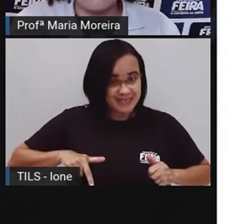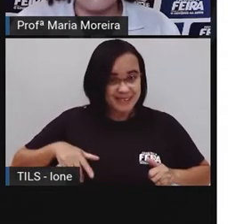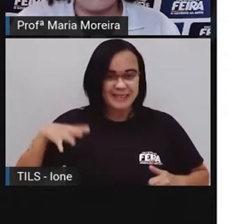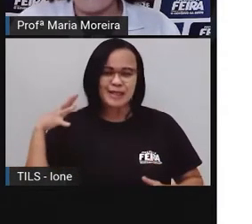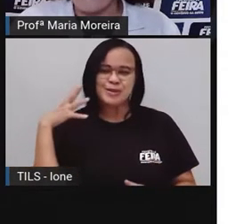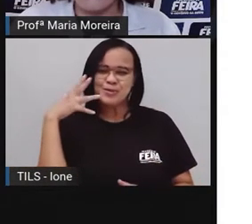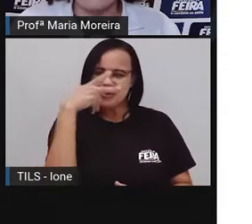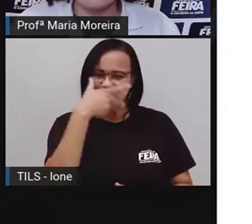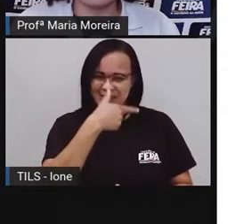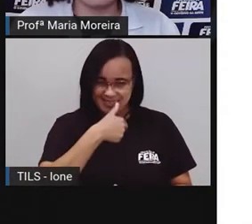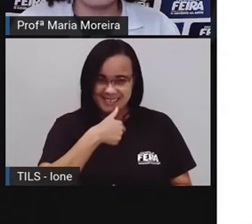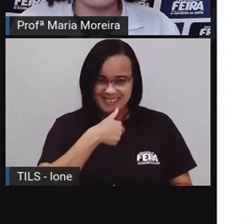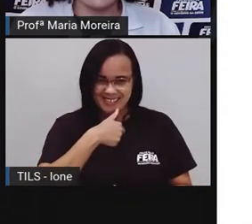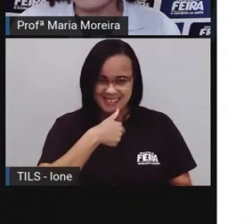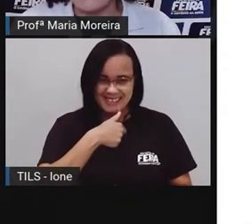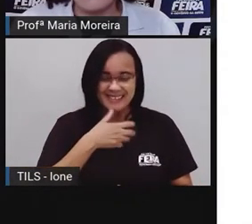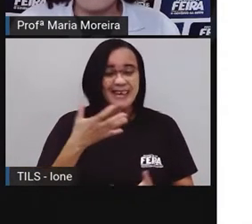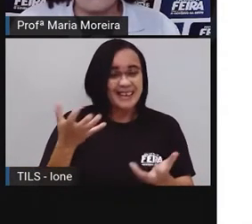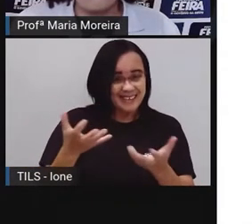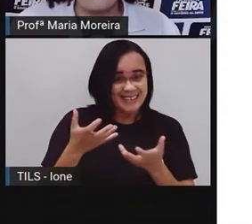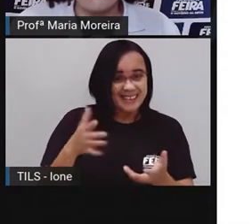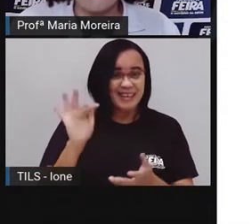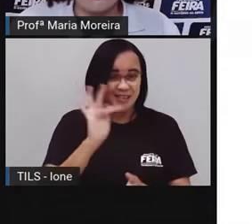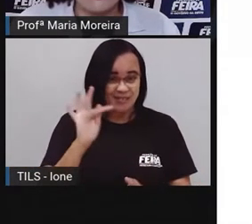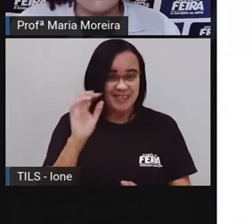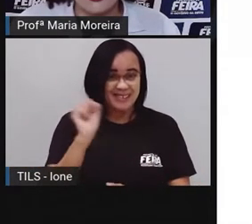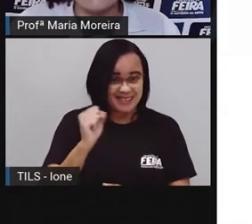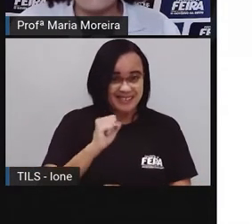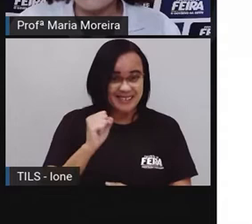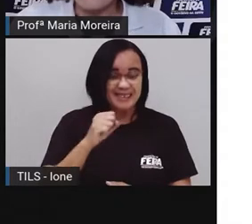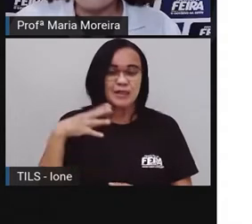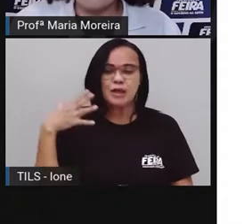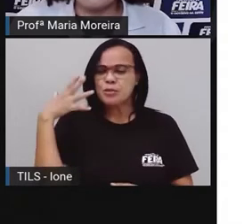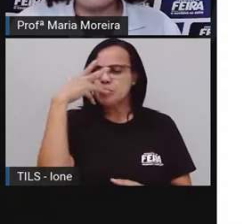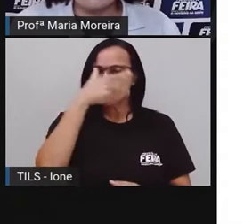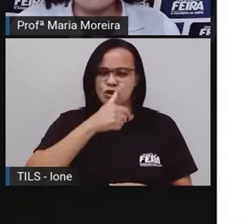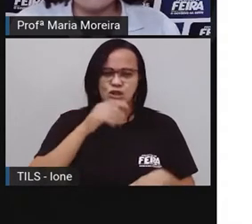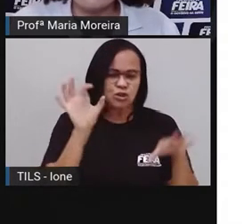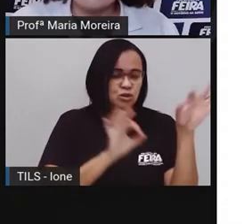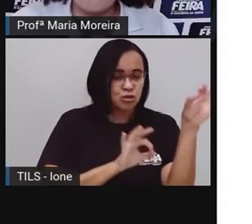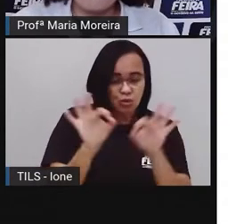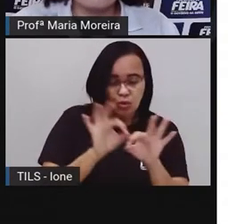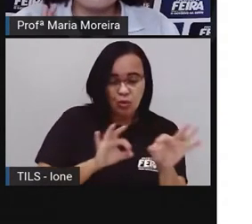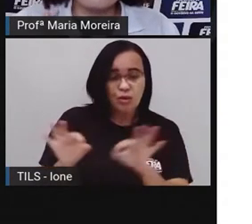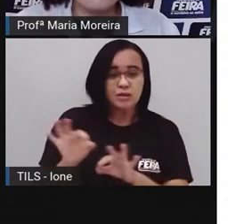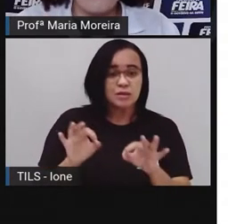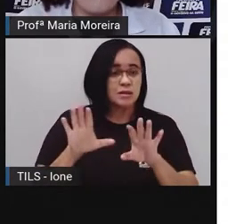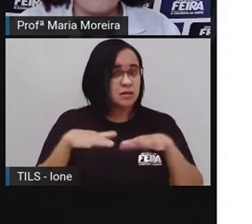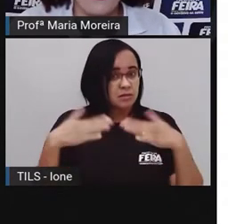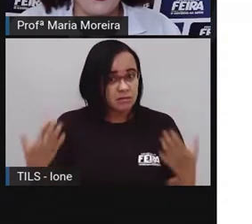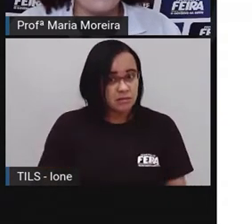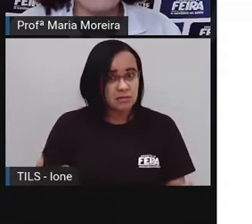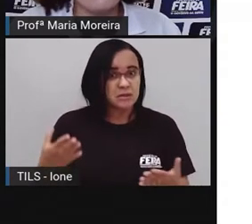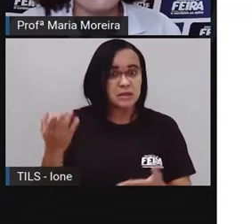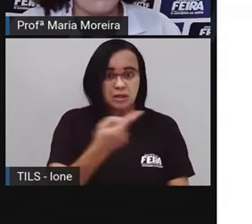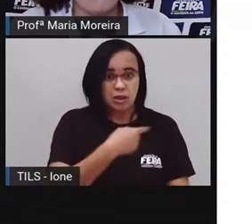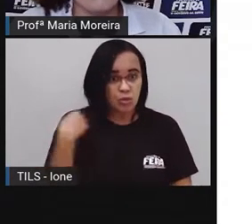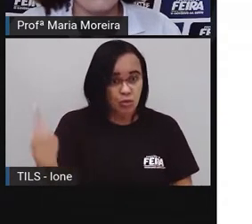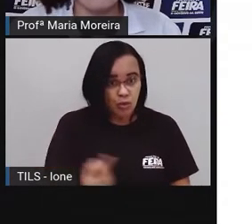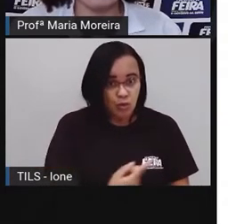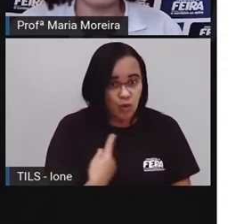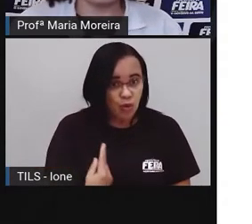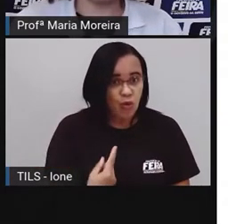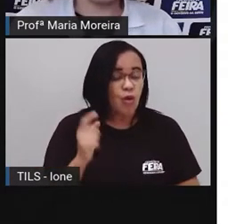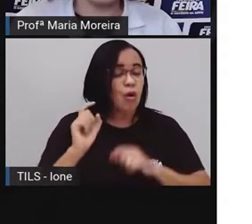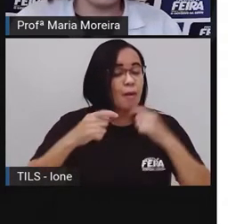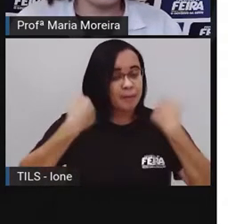cidade limpa. Minha feira de Santana bem limpa e bem bonita e organizada. Bom, então, devemos nos preocupar em manter o